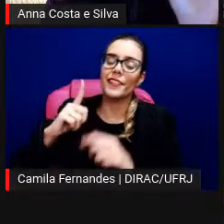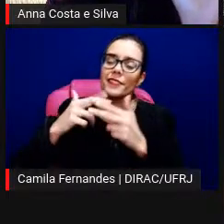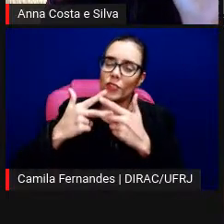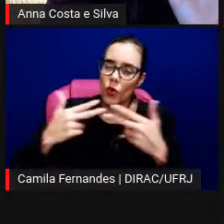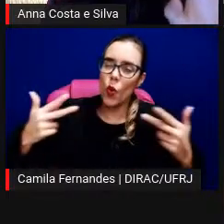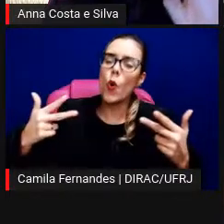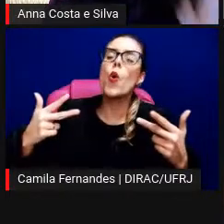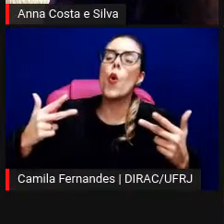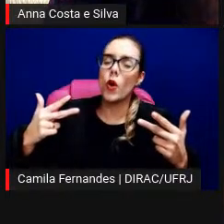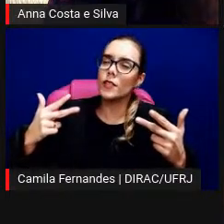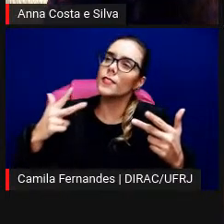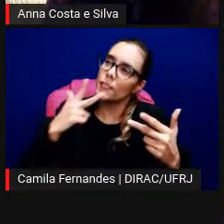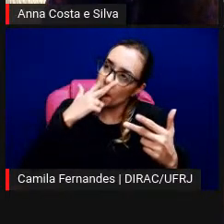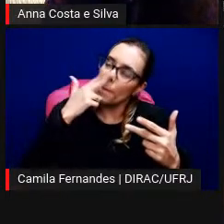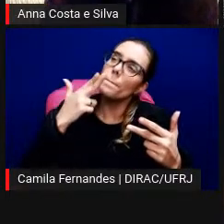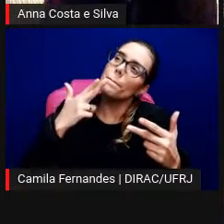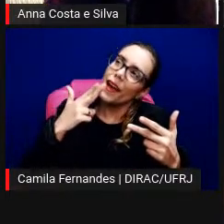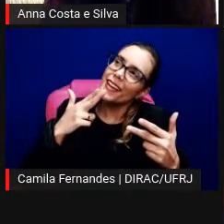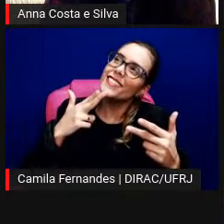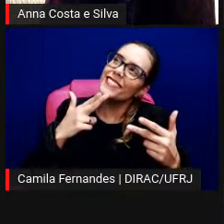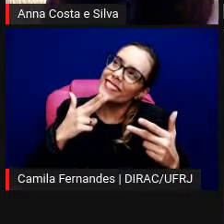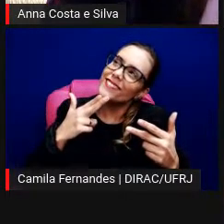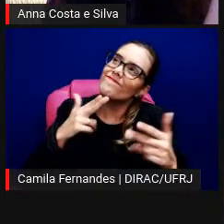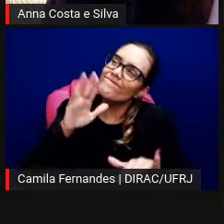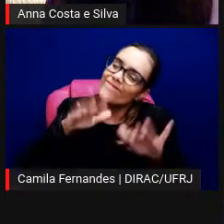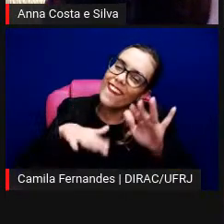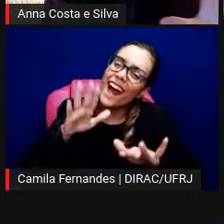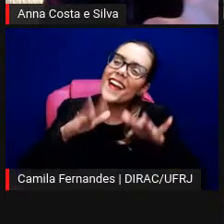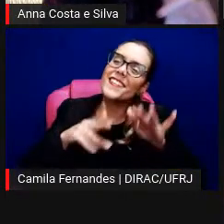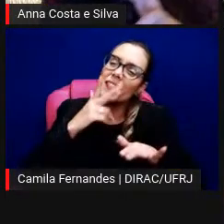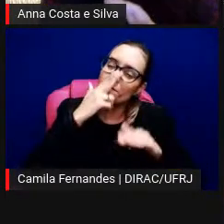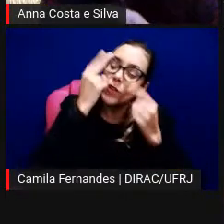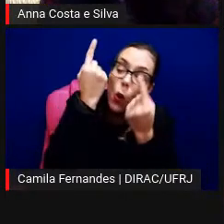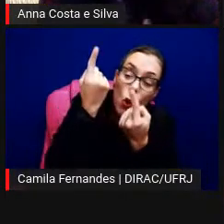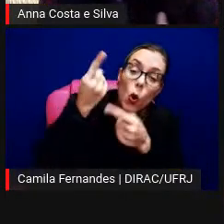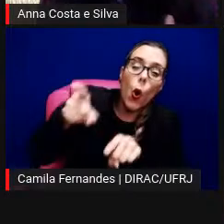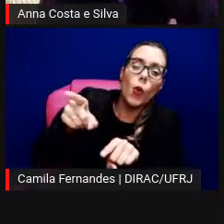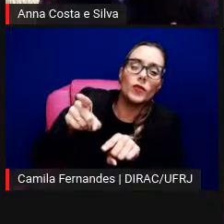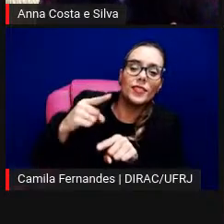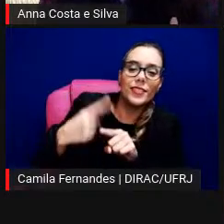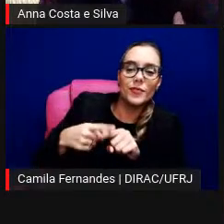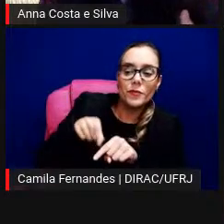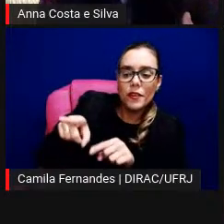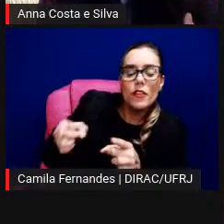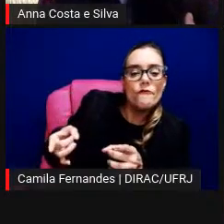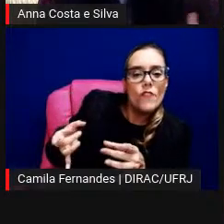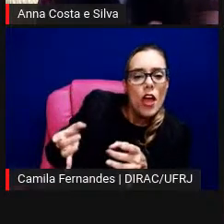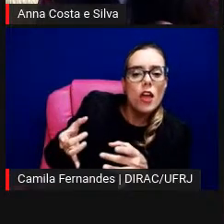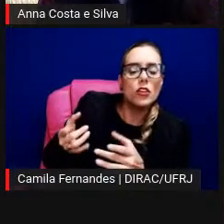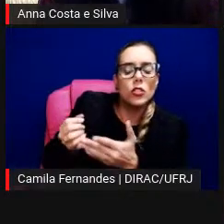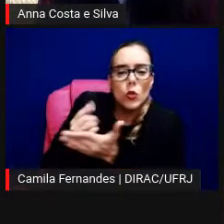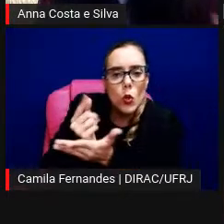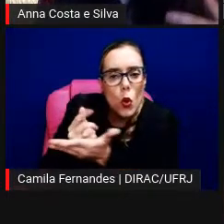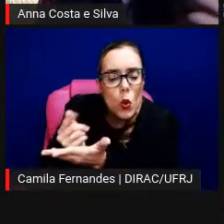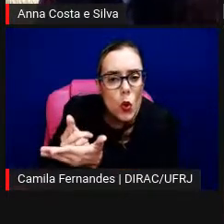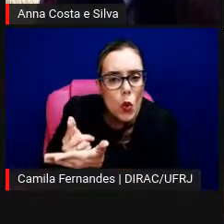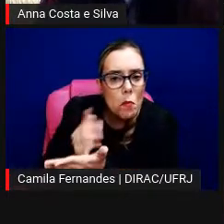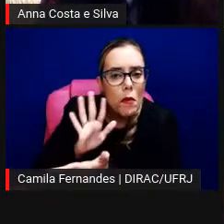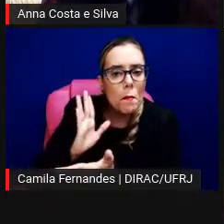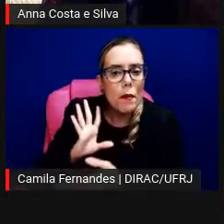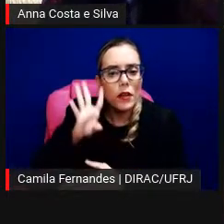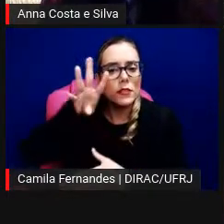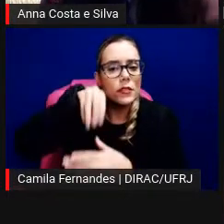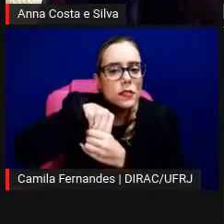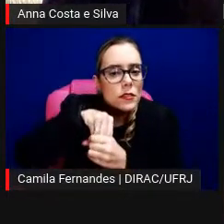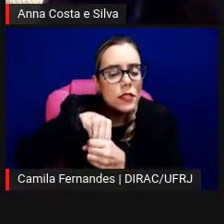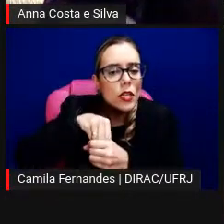muito quietamente subversiva ali, sabe? Então, como é que seria estar numa toque-stoque falando